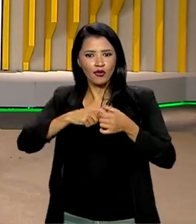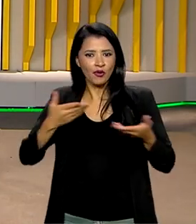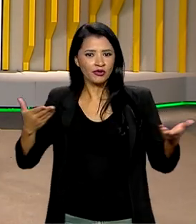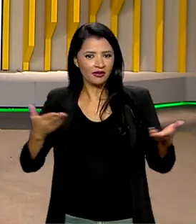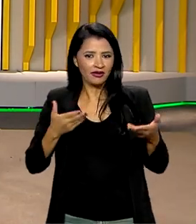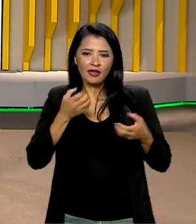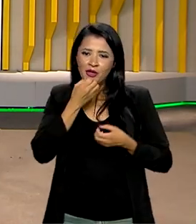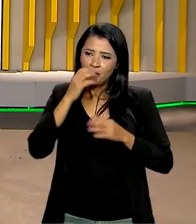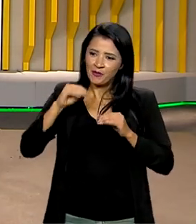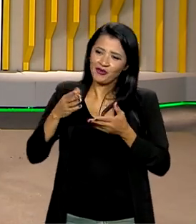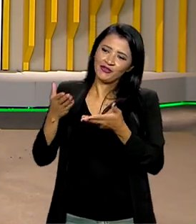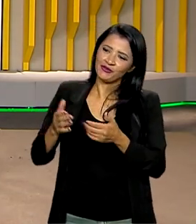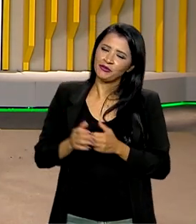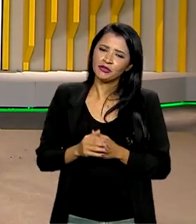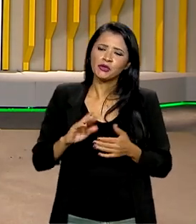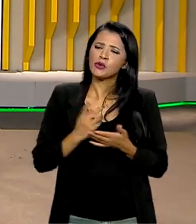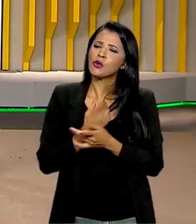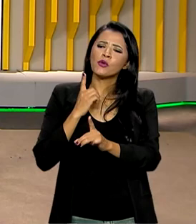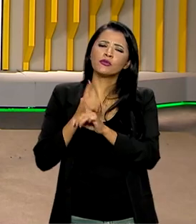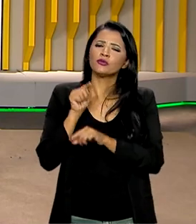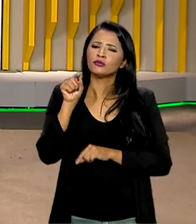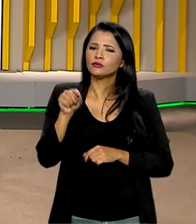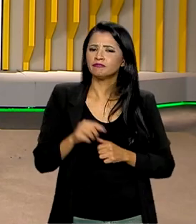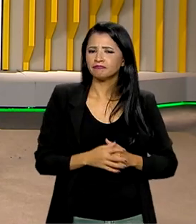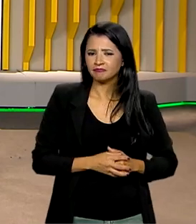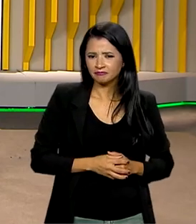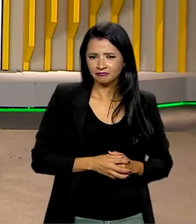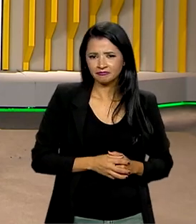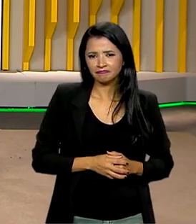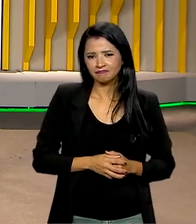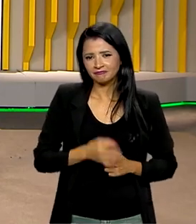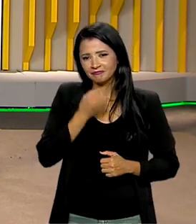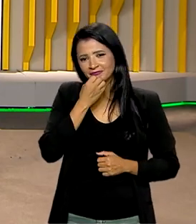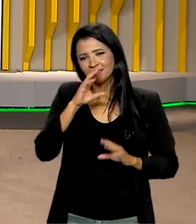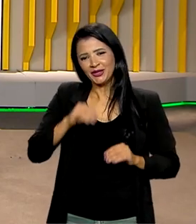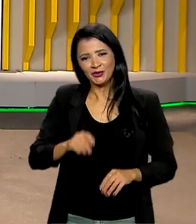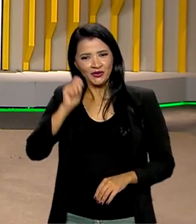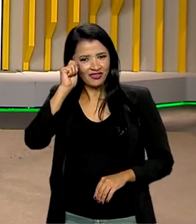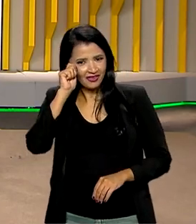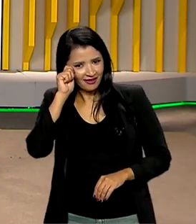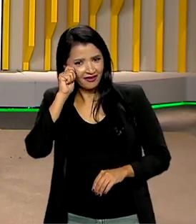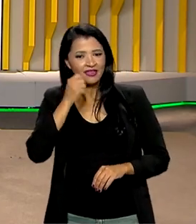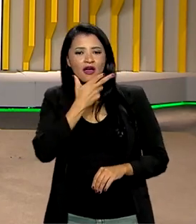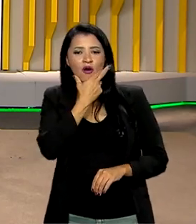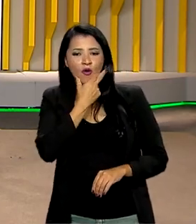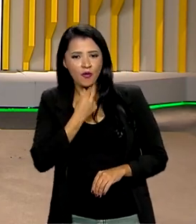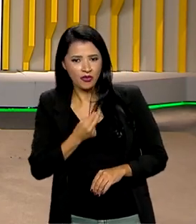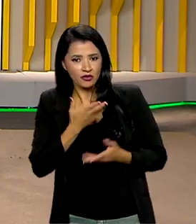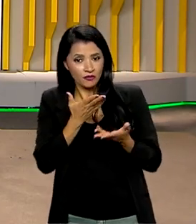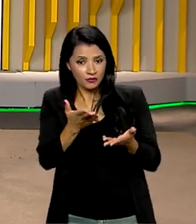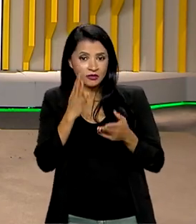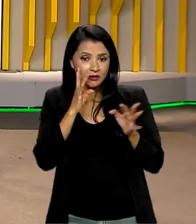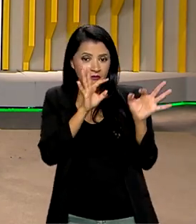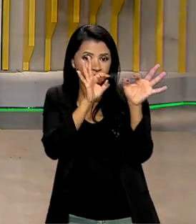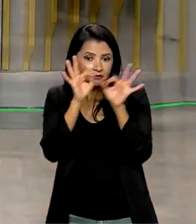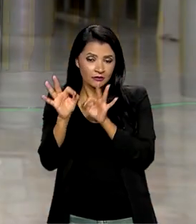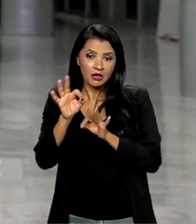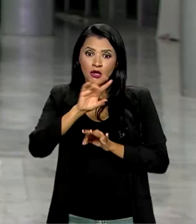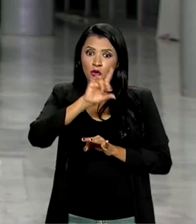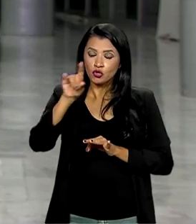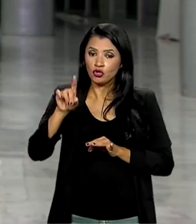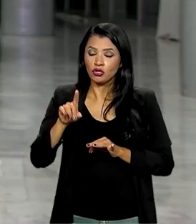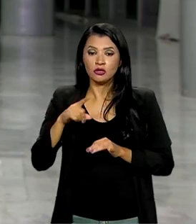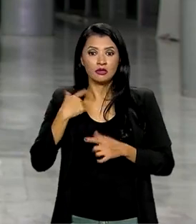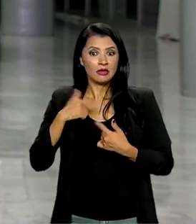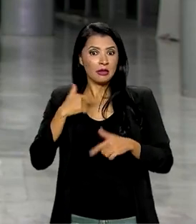Pablo, boa noite para você. Como foi esse encontro? Boa noite, Ana, Roberto. E a você que nos assiste, olha, dia intenso de